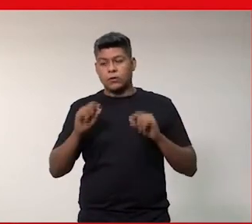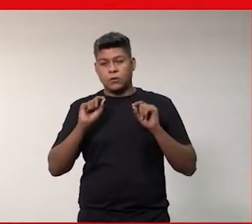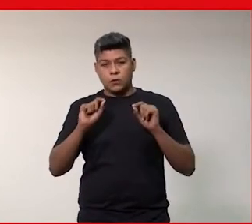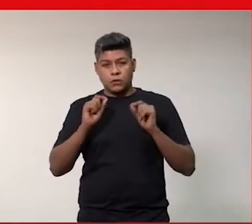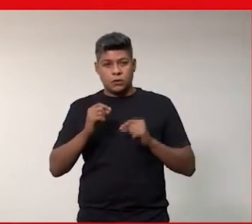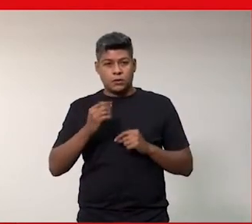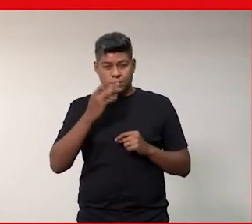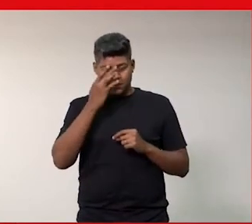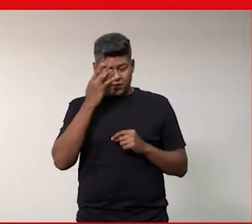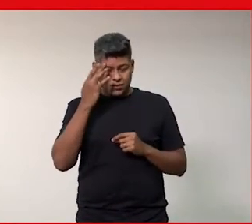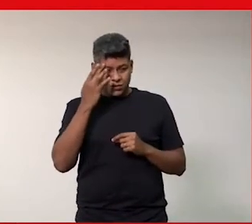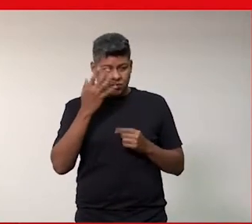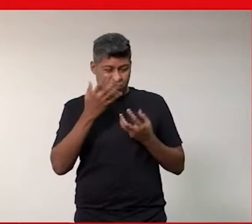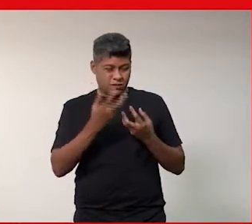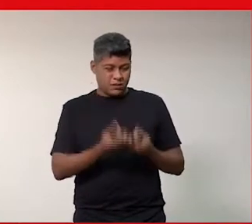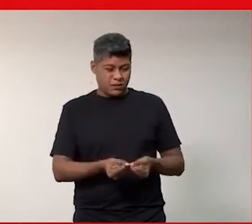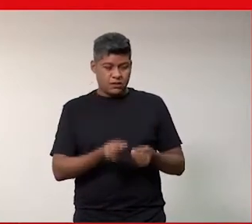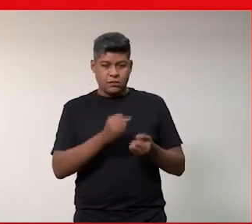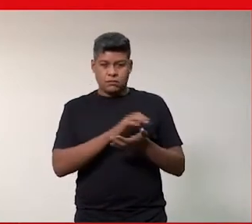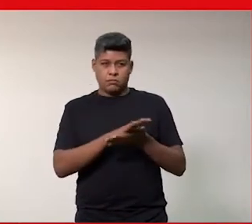perdoadas não são mais aceitas